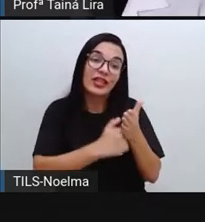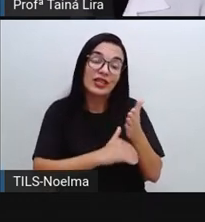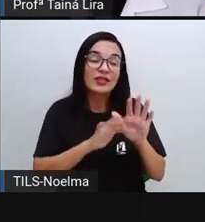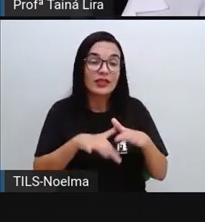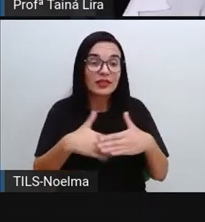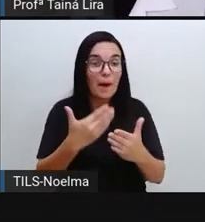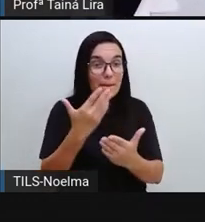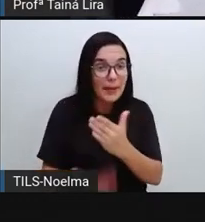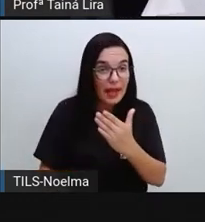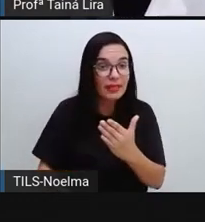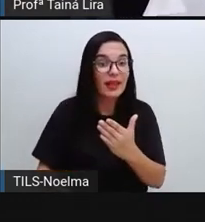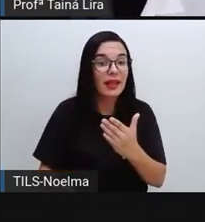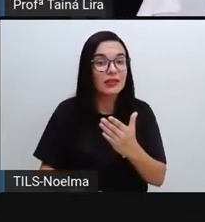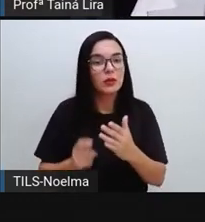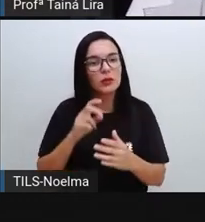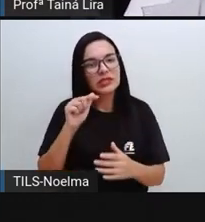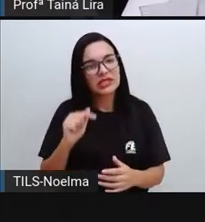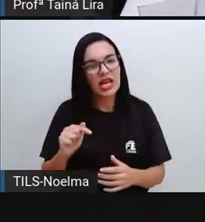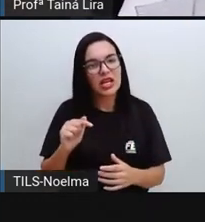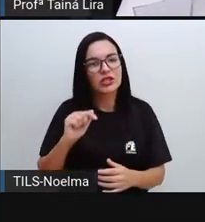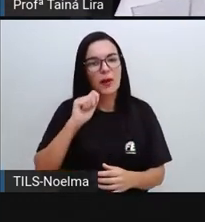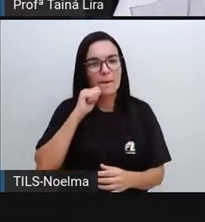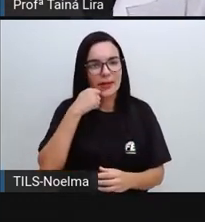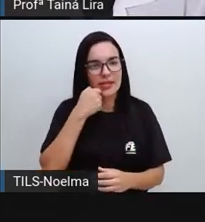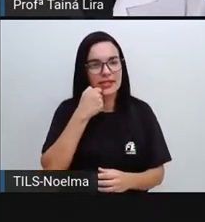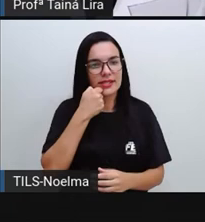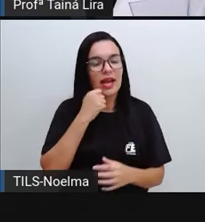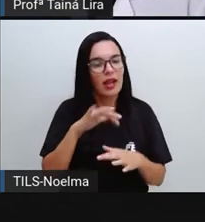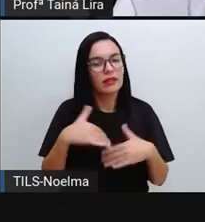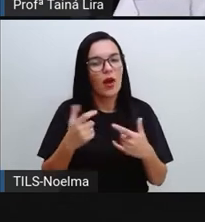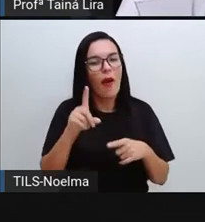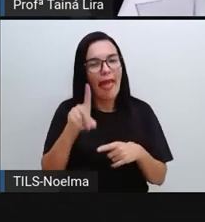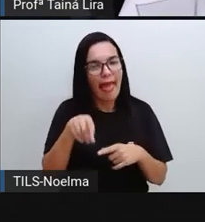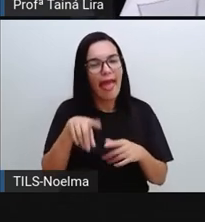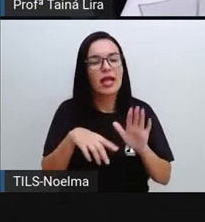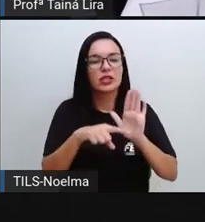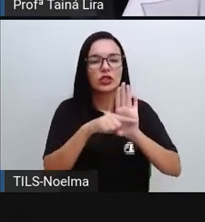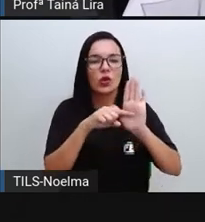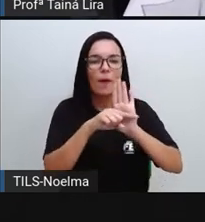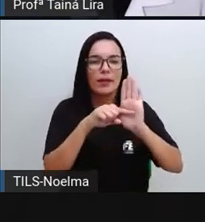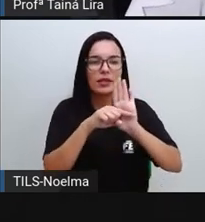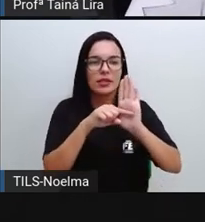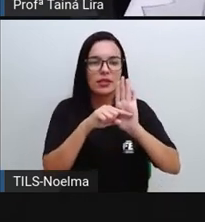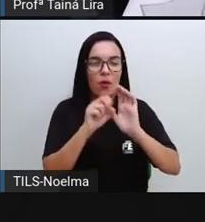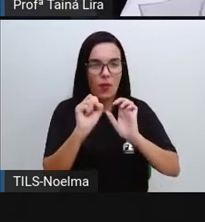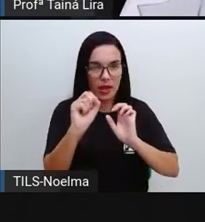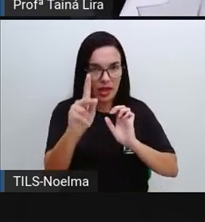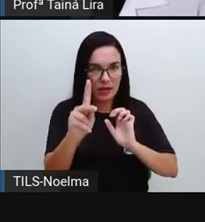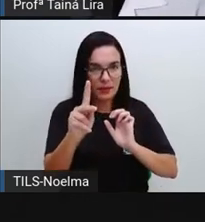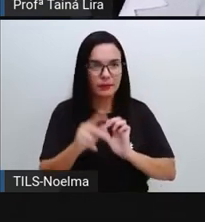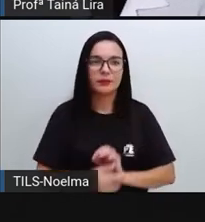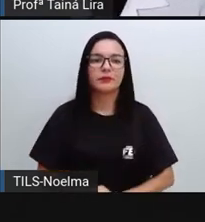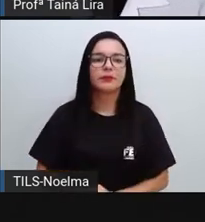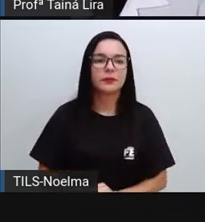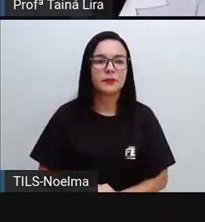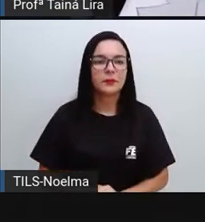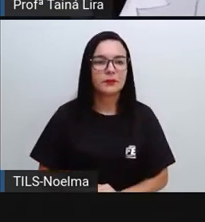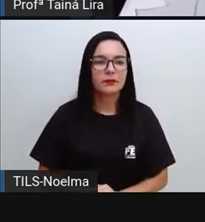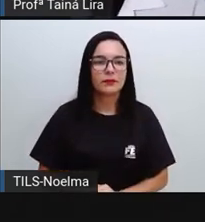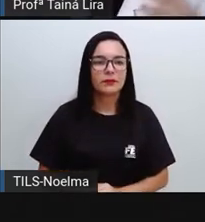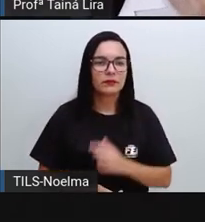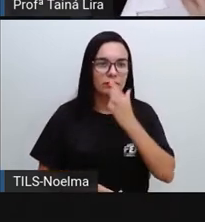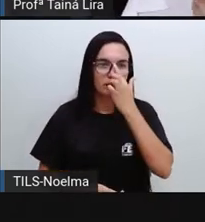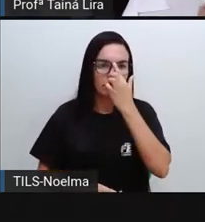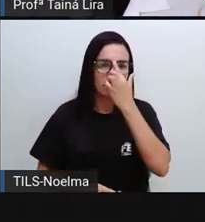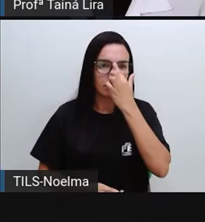perdendo. Ela tá perdendo 7 pães. É uma subtração, tá? Outra coisa. Quais foram aí,